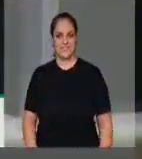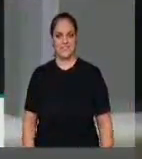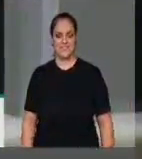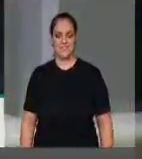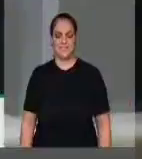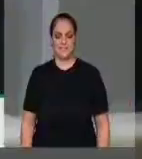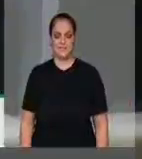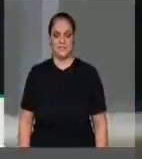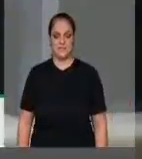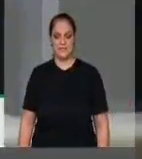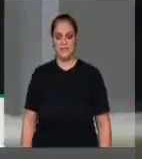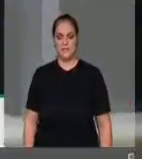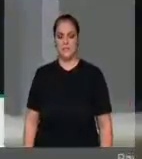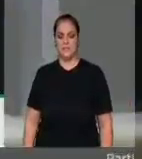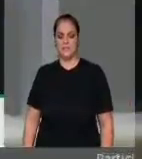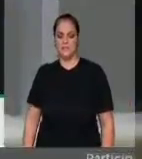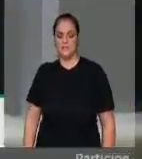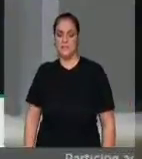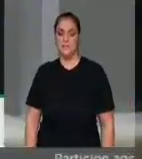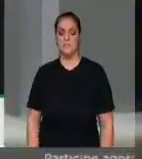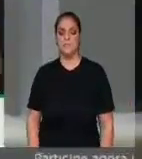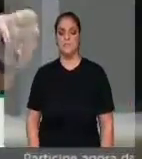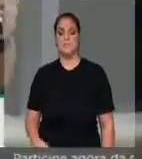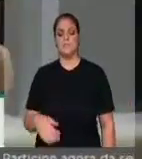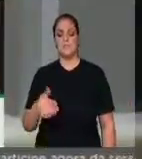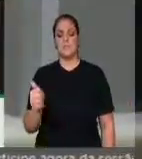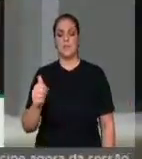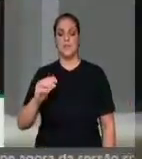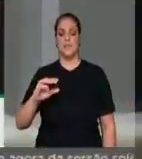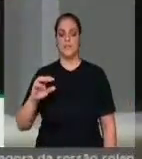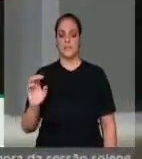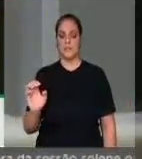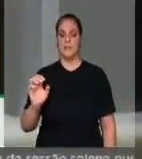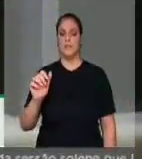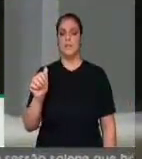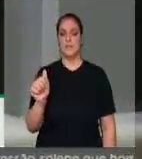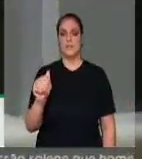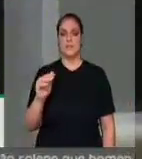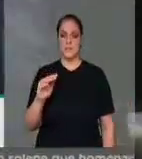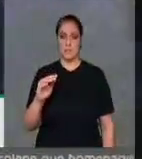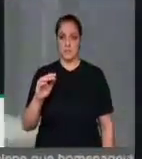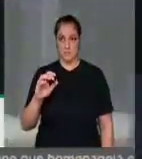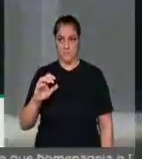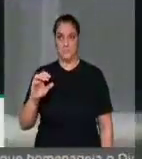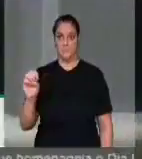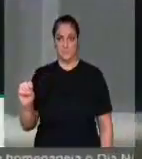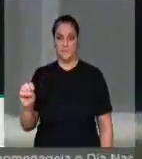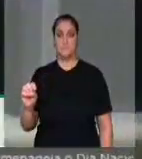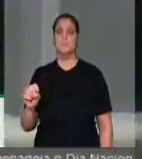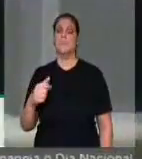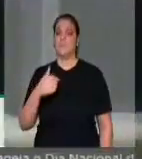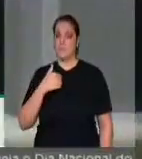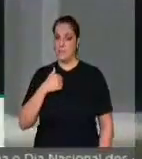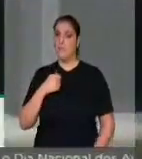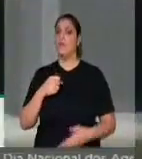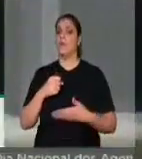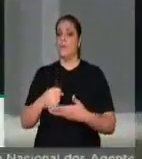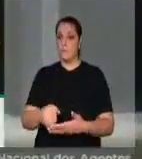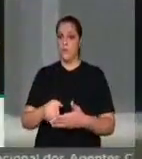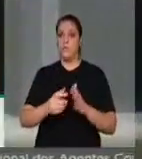Os agentes comunitários de saúde e de endemias têm o meu apoio e do PSB, meu partido.